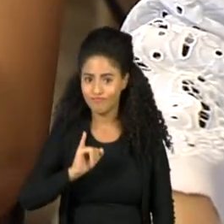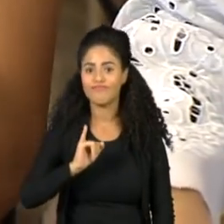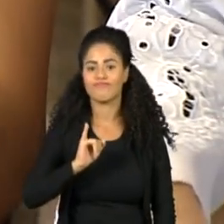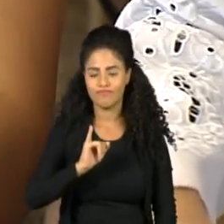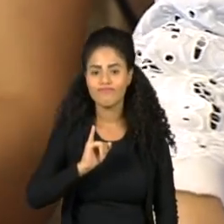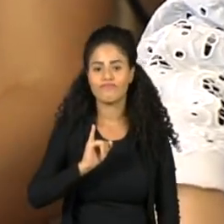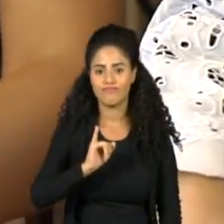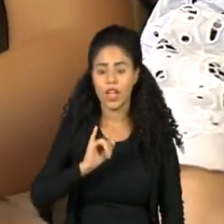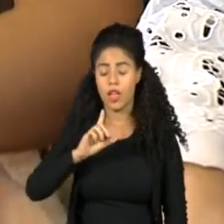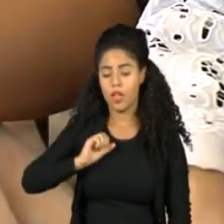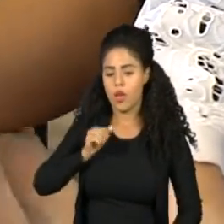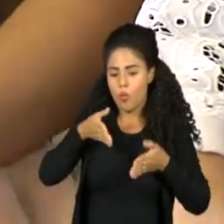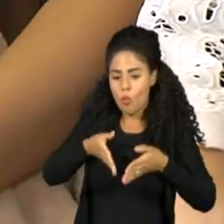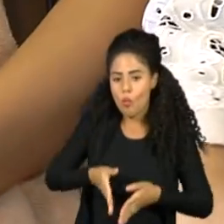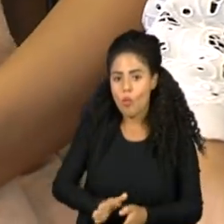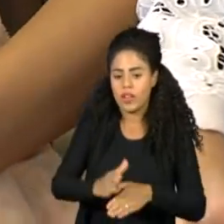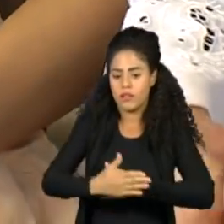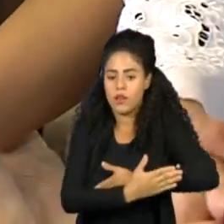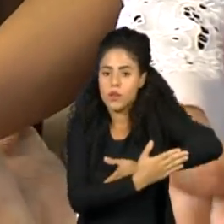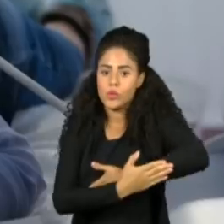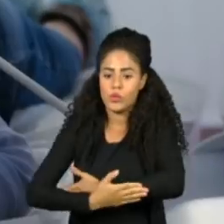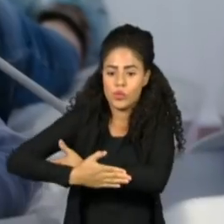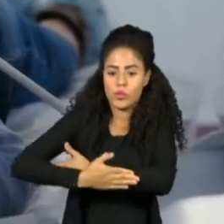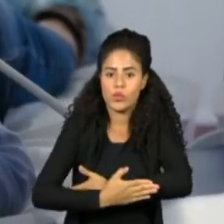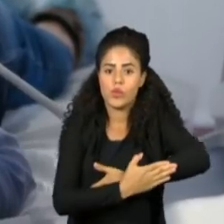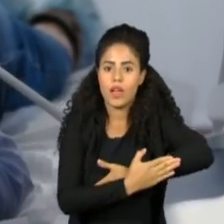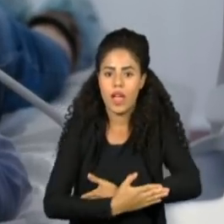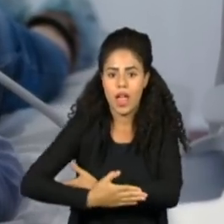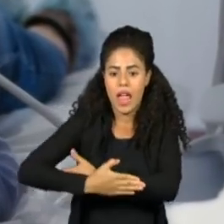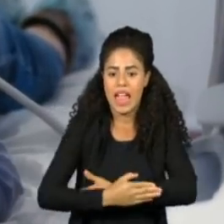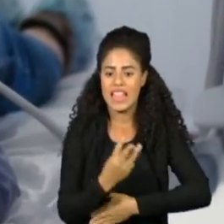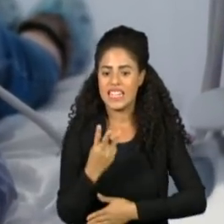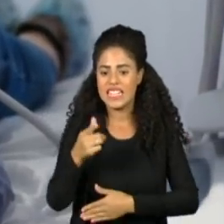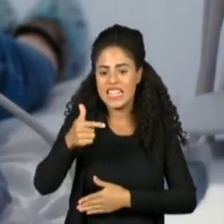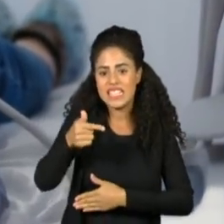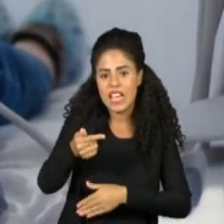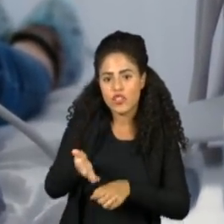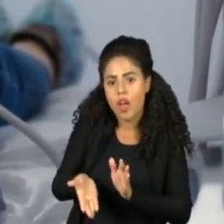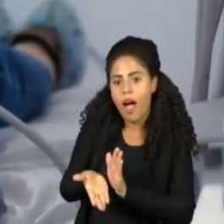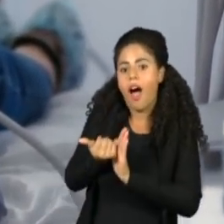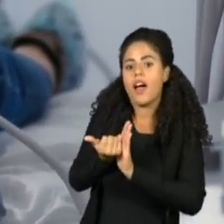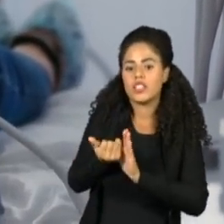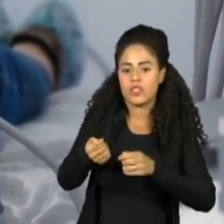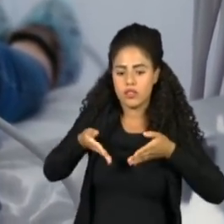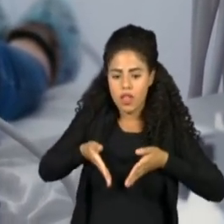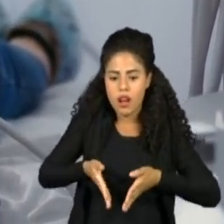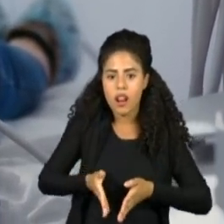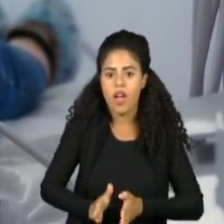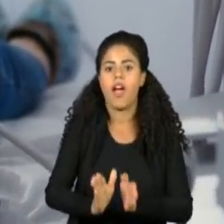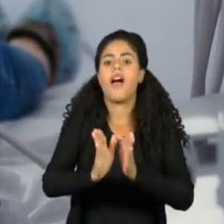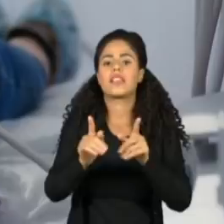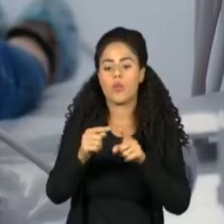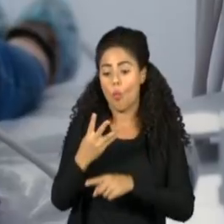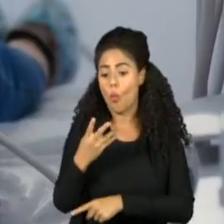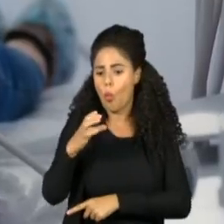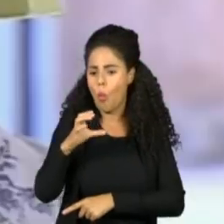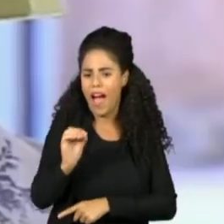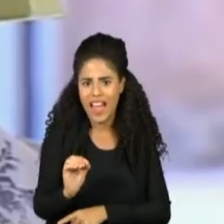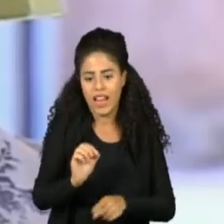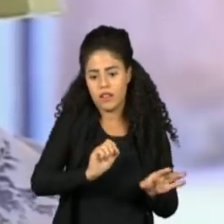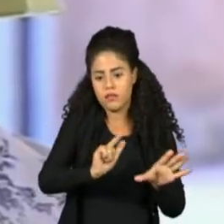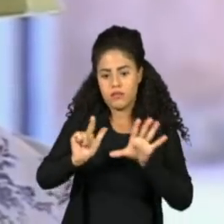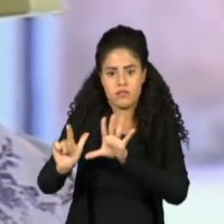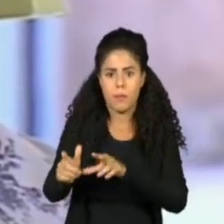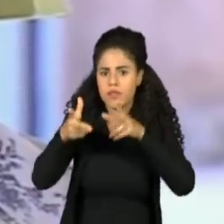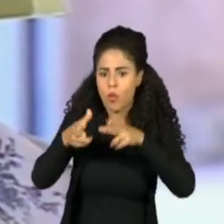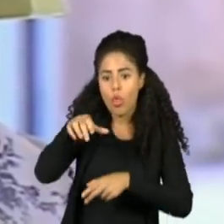considerado prematuro, um bebê precisa nascer com menos de 37 semanas de gestação. O normal é que sejam 40. O estudo mostrou